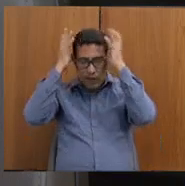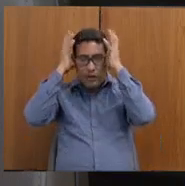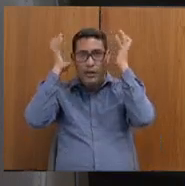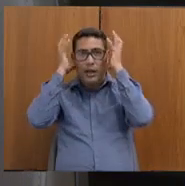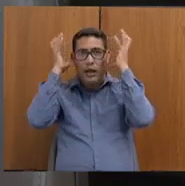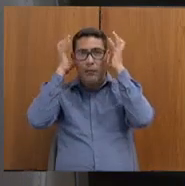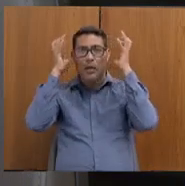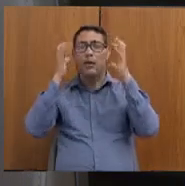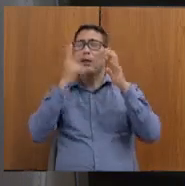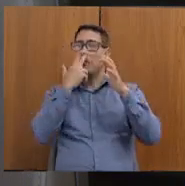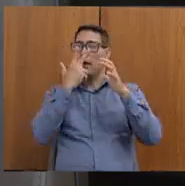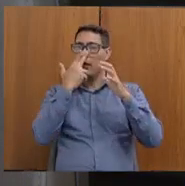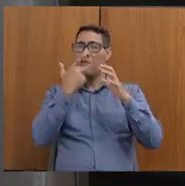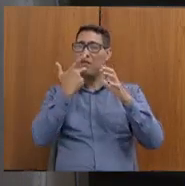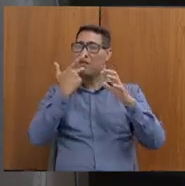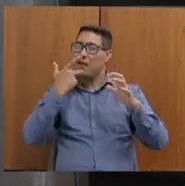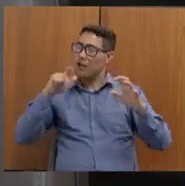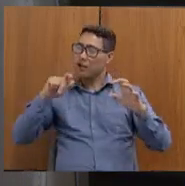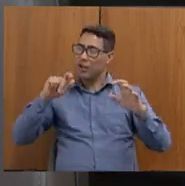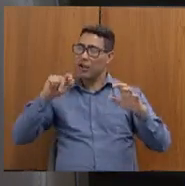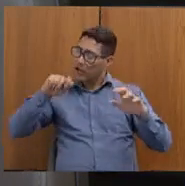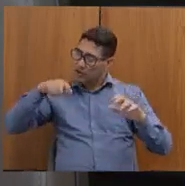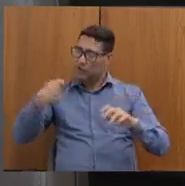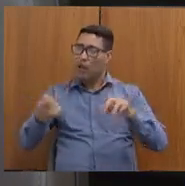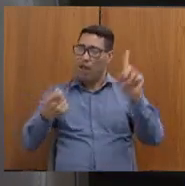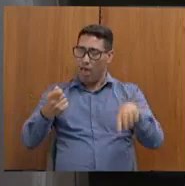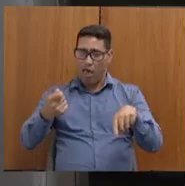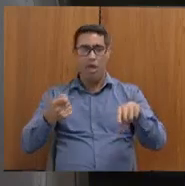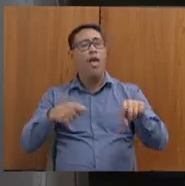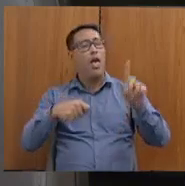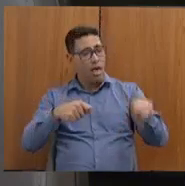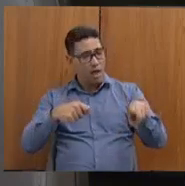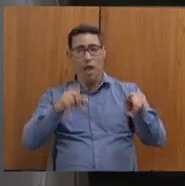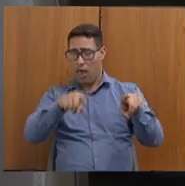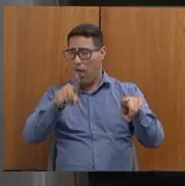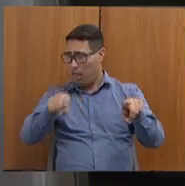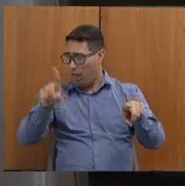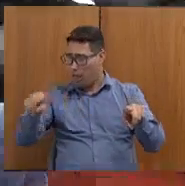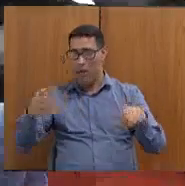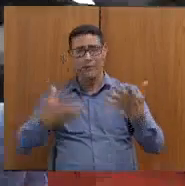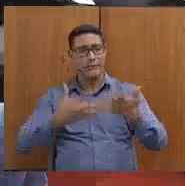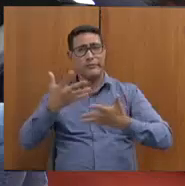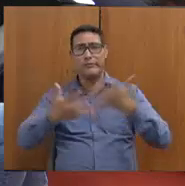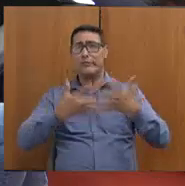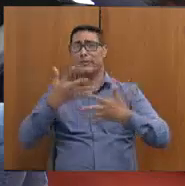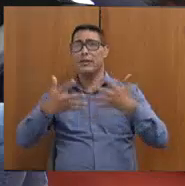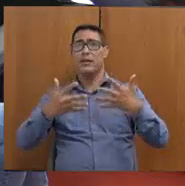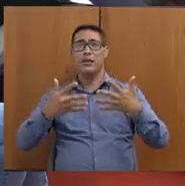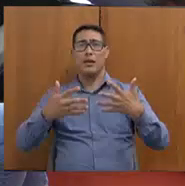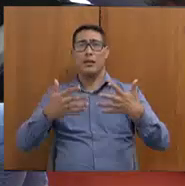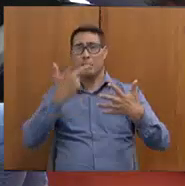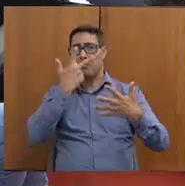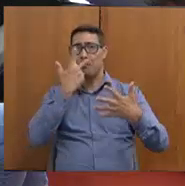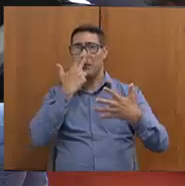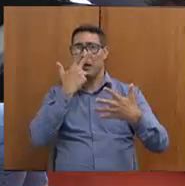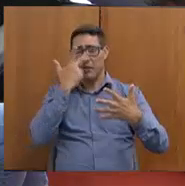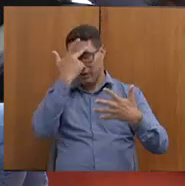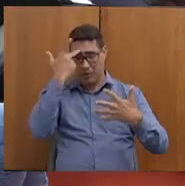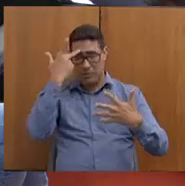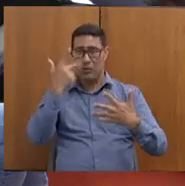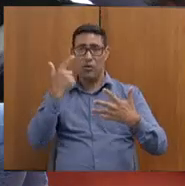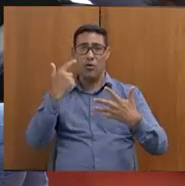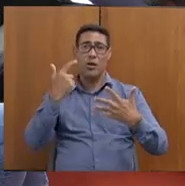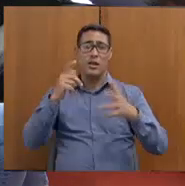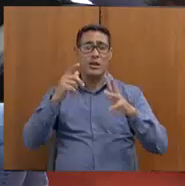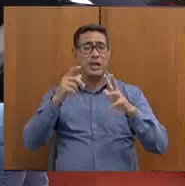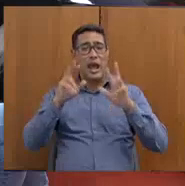nos qualificam. A nossa capacidade, a nossa condição de contribuir em todos os lugares é sempre medido por isso. E é isso em todos os